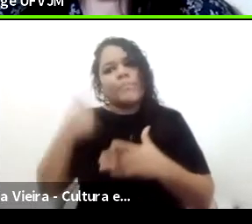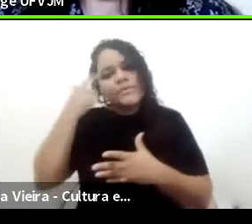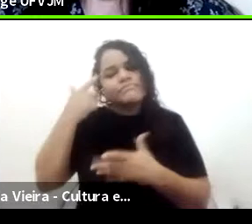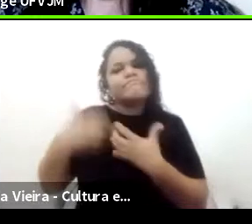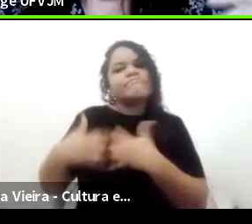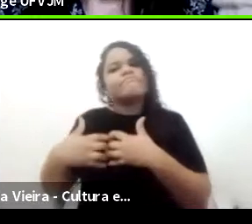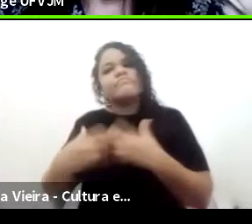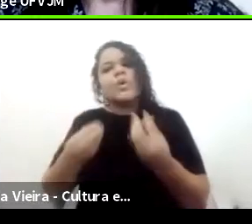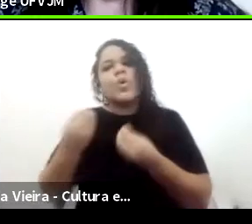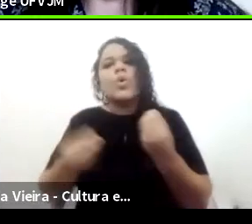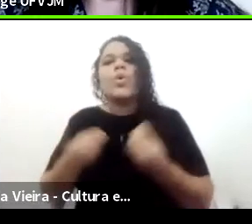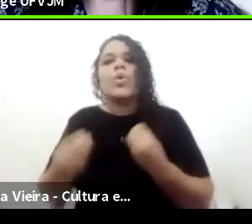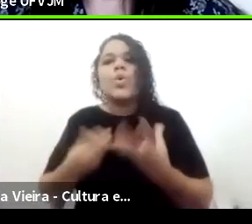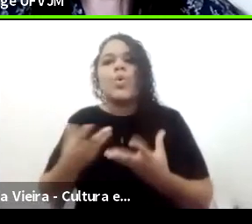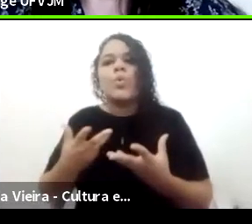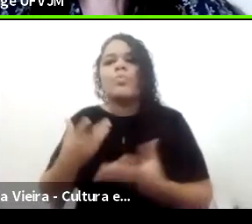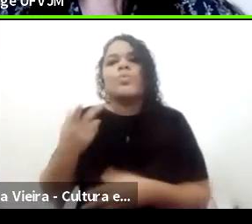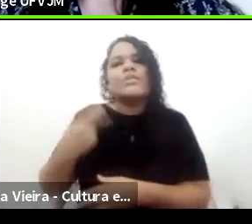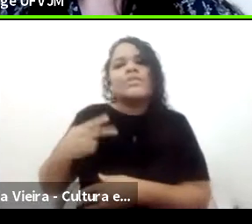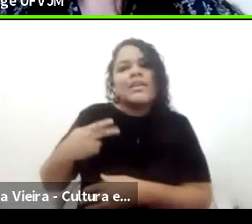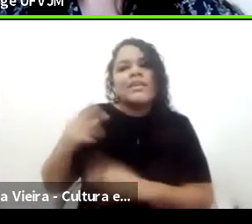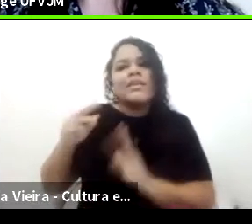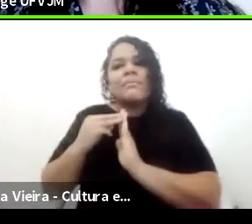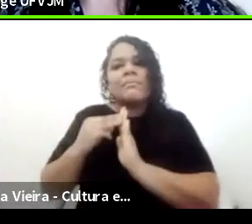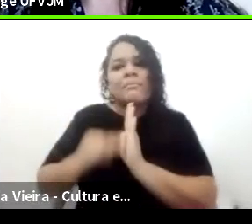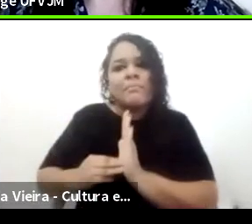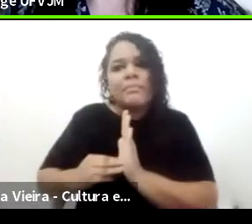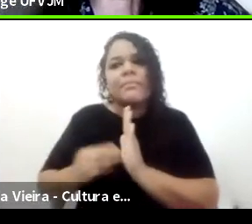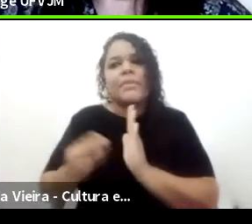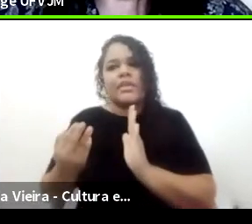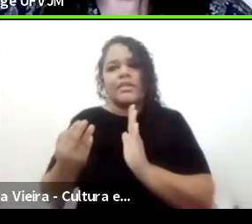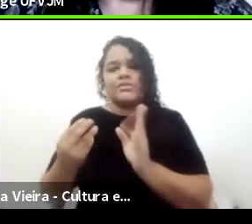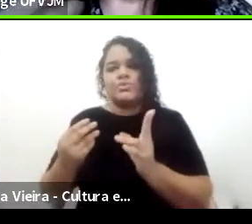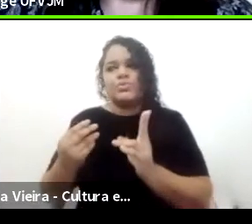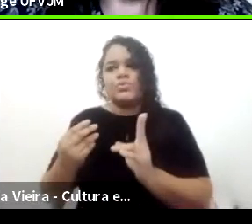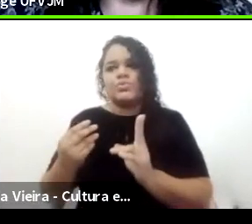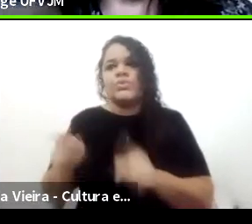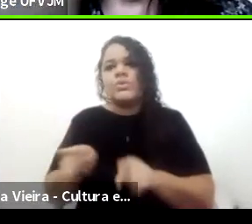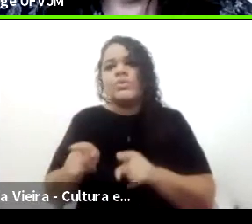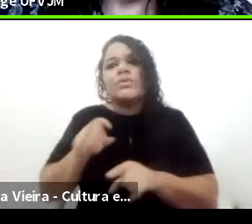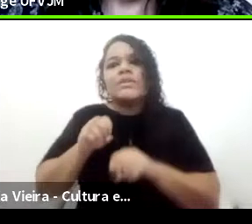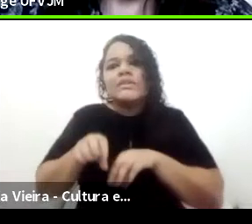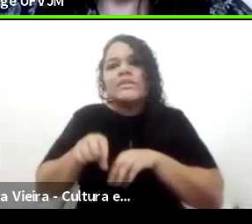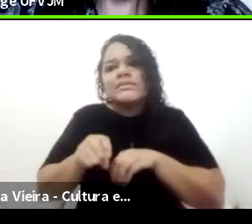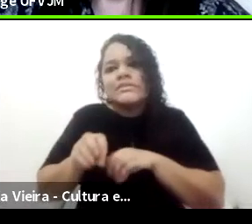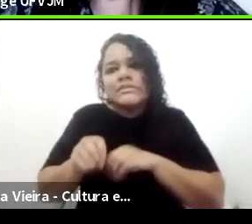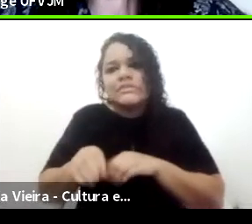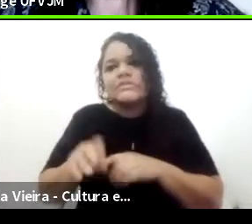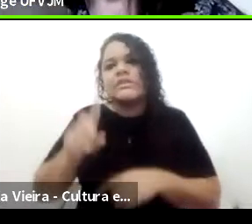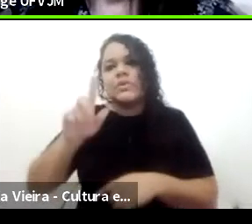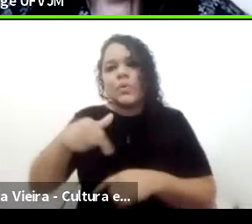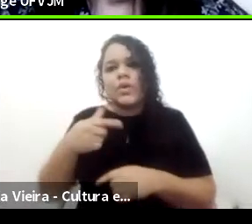eles... Do método, né? Pensar desse ensino que eles propõem que é um ensino enciclopédico, isso tem uma